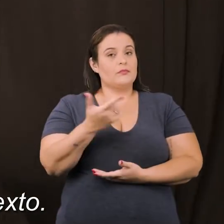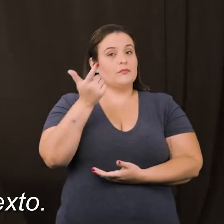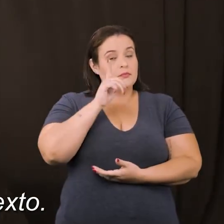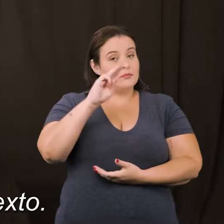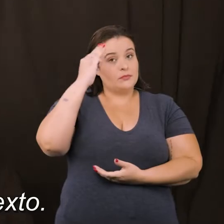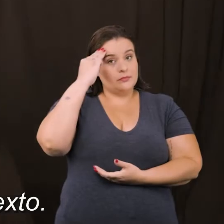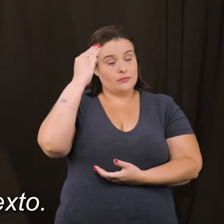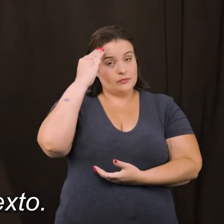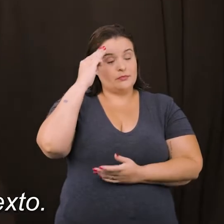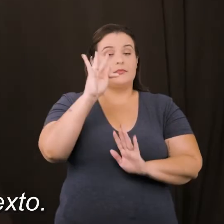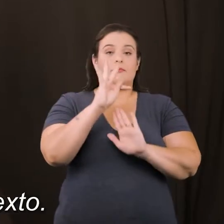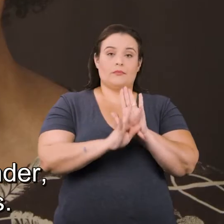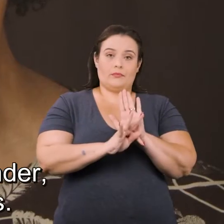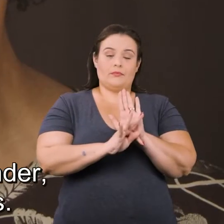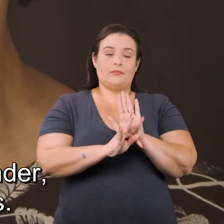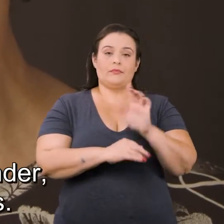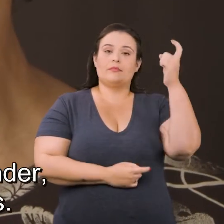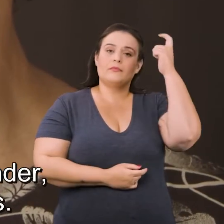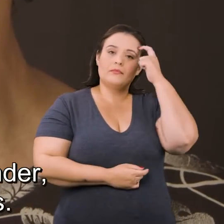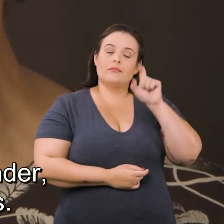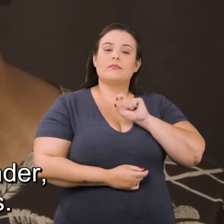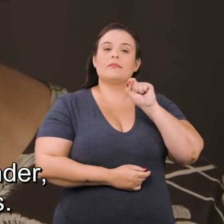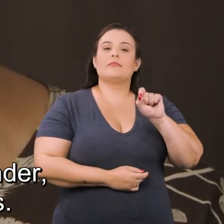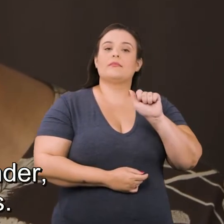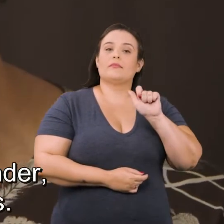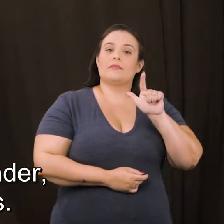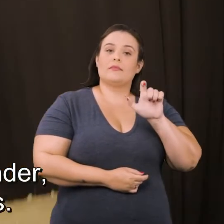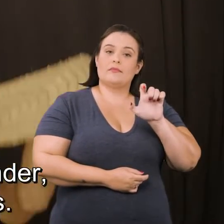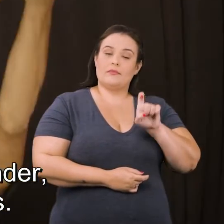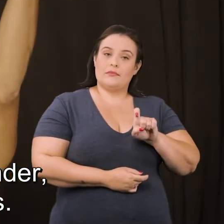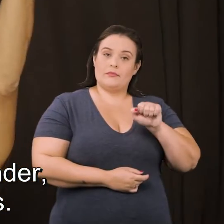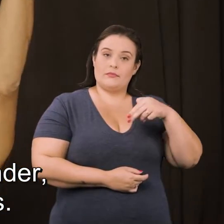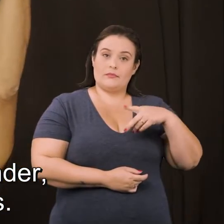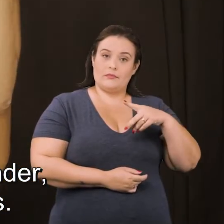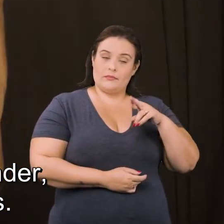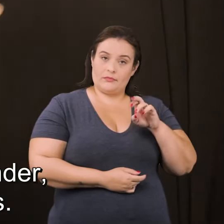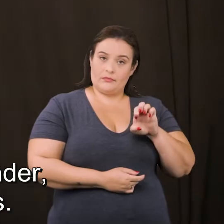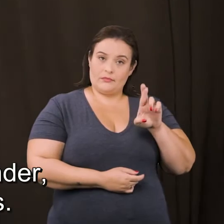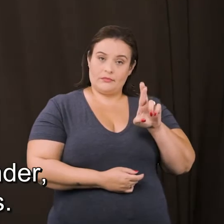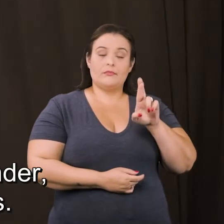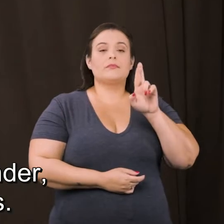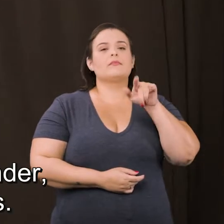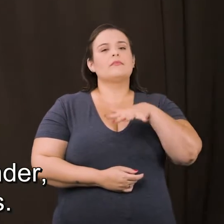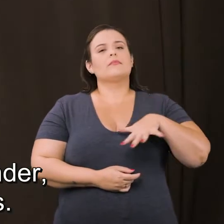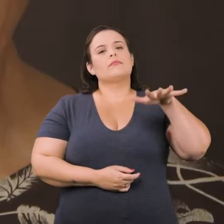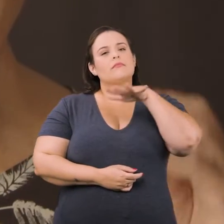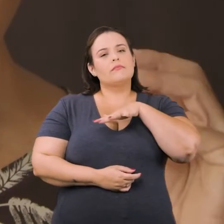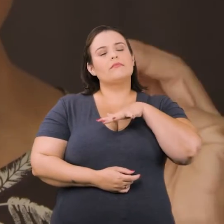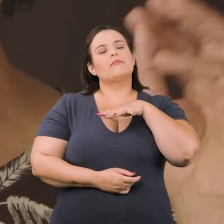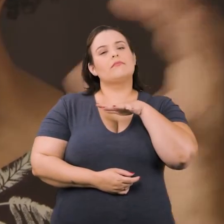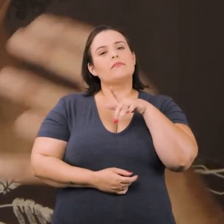a própria memorização de um texto, princípios de técnicas de Alexander, quinesferas, divisões espaciais,